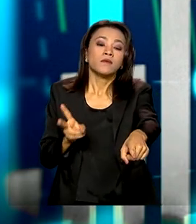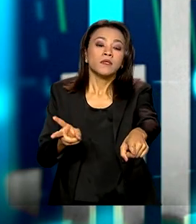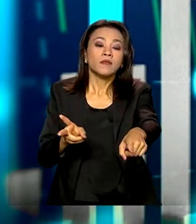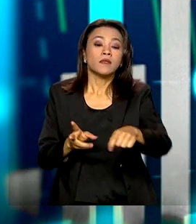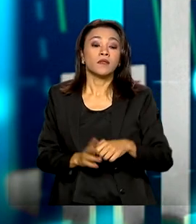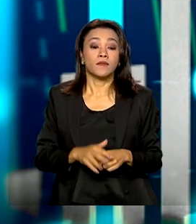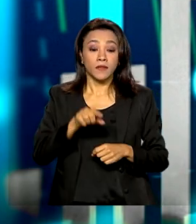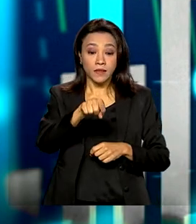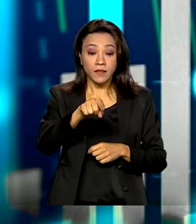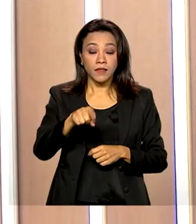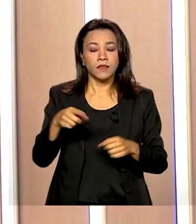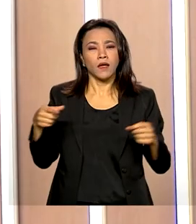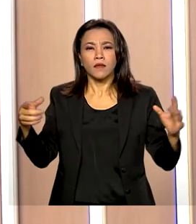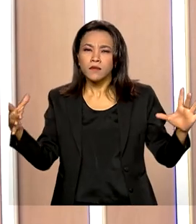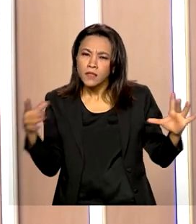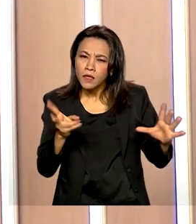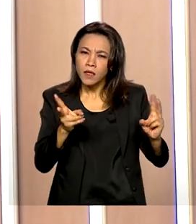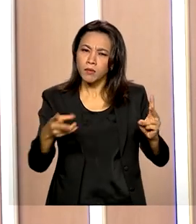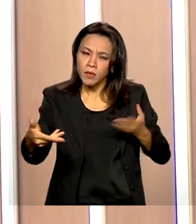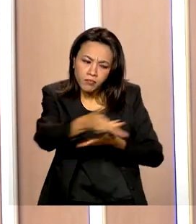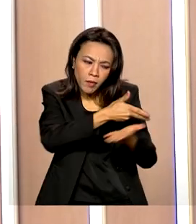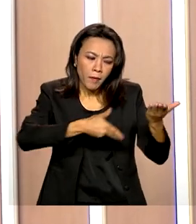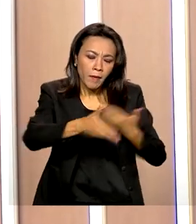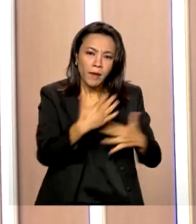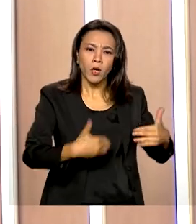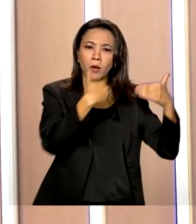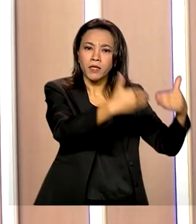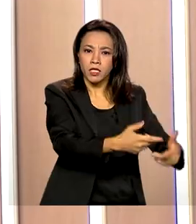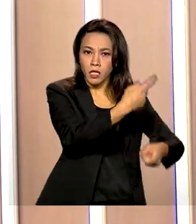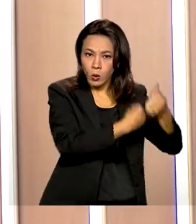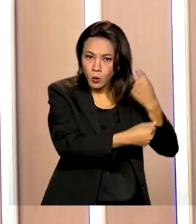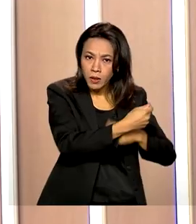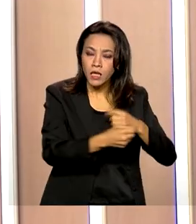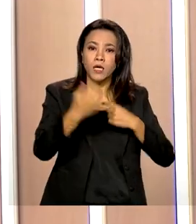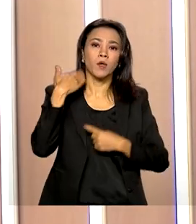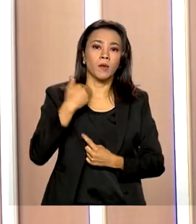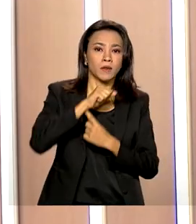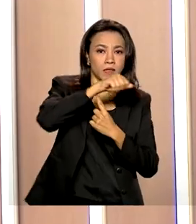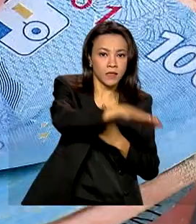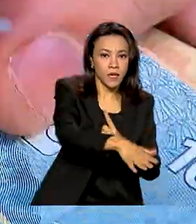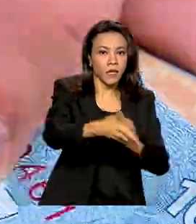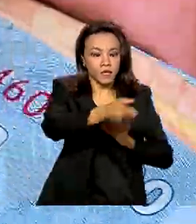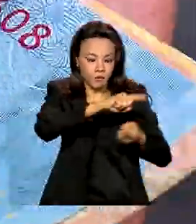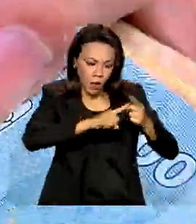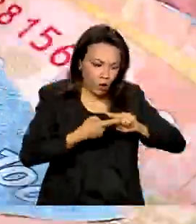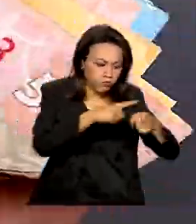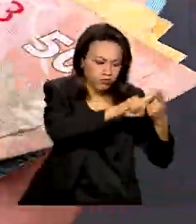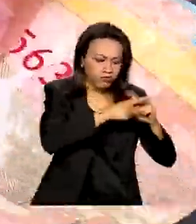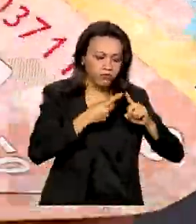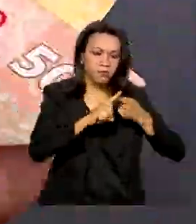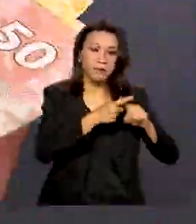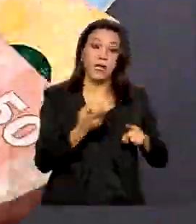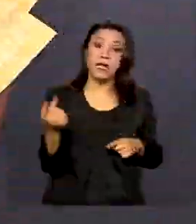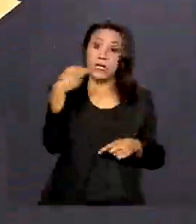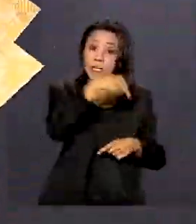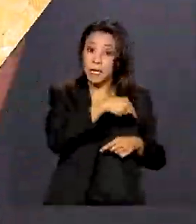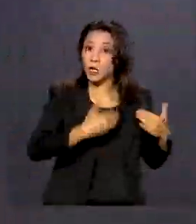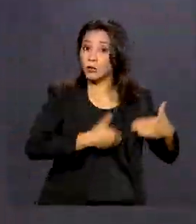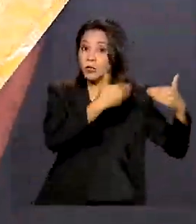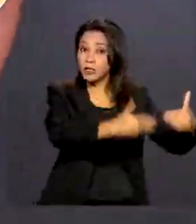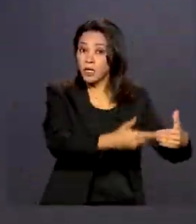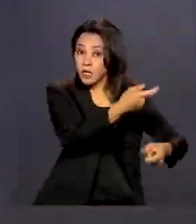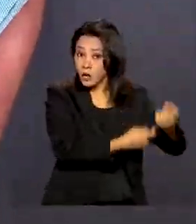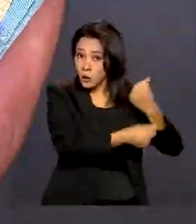com do Ministério da Economia, Boletim Macrofiscal e também do Banco Central, muito embora já no Ministério da Economia já comece a